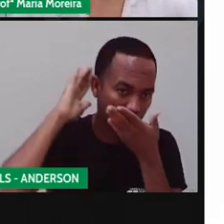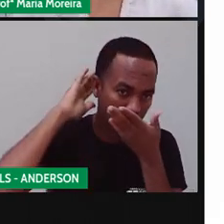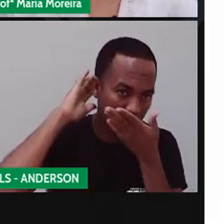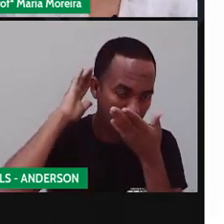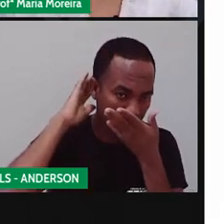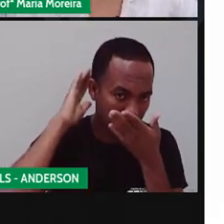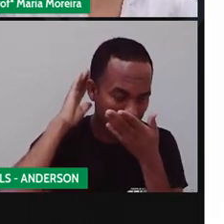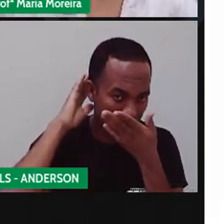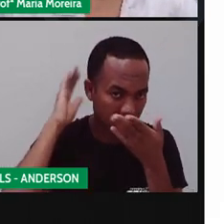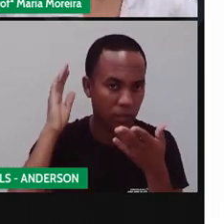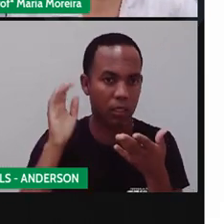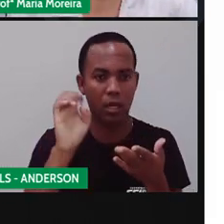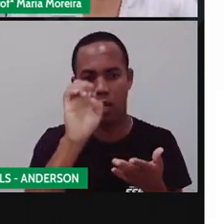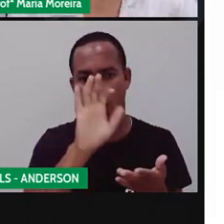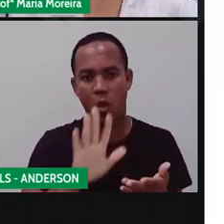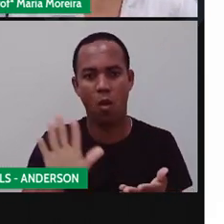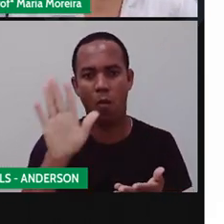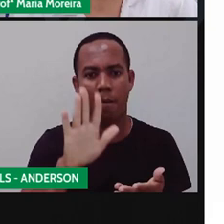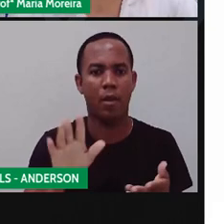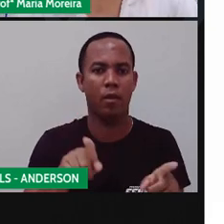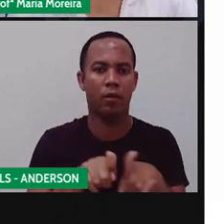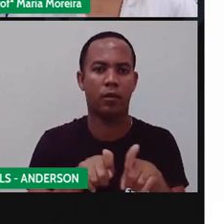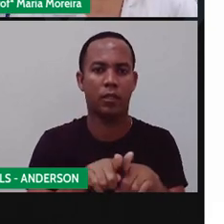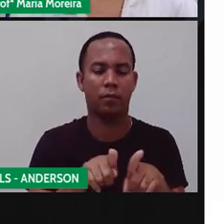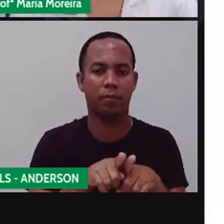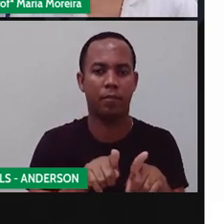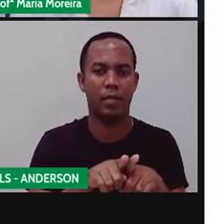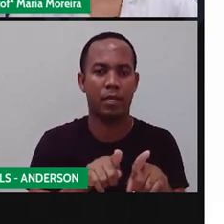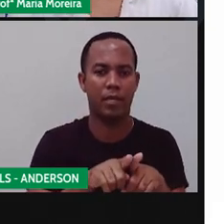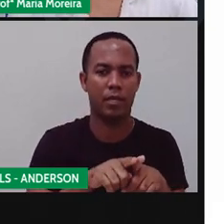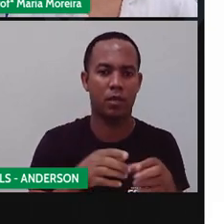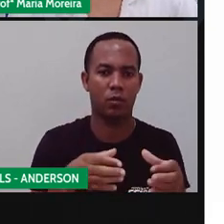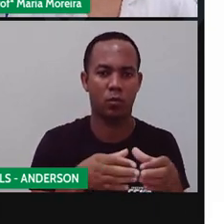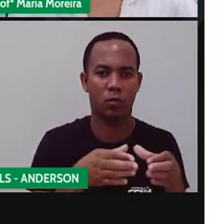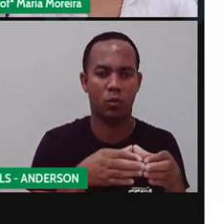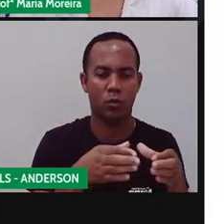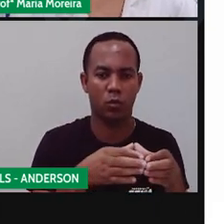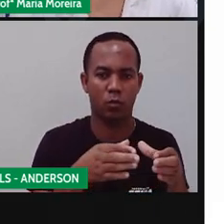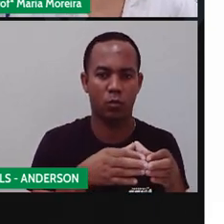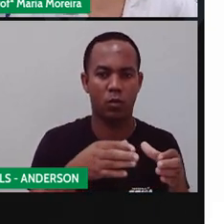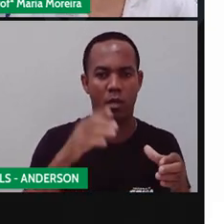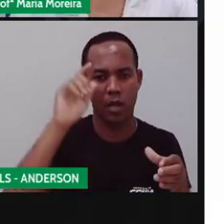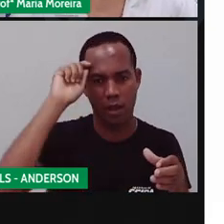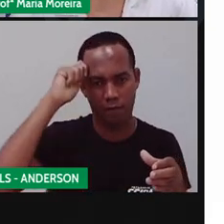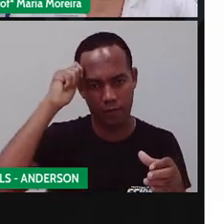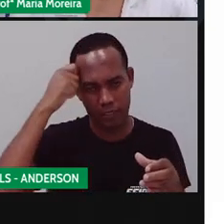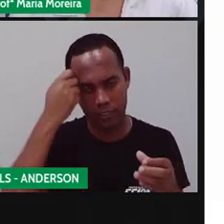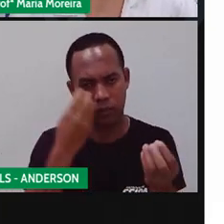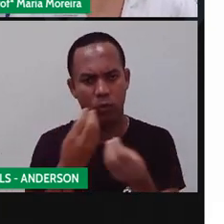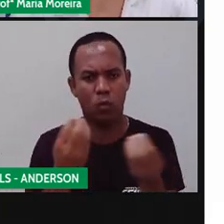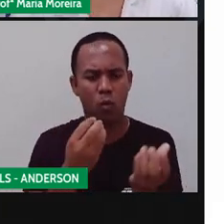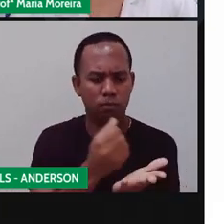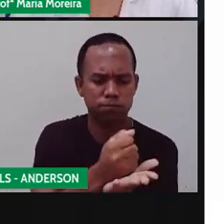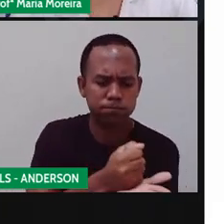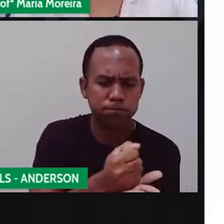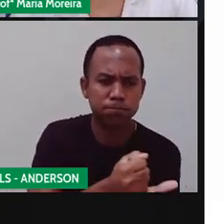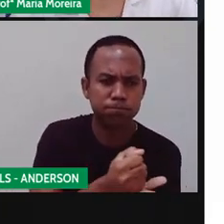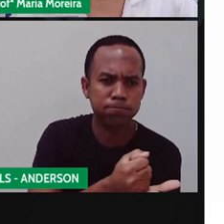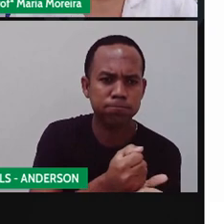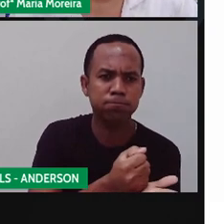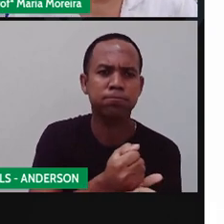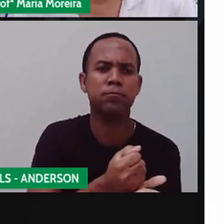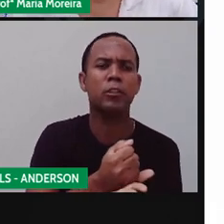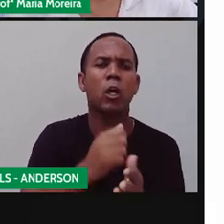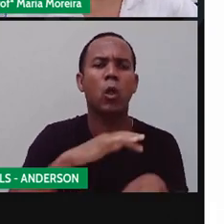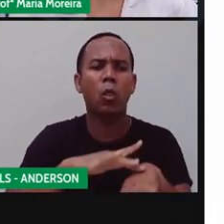E africanos, né? Na utilização de plantas no tratamento de enfermidades, ou seja, no tratamento de